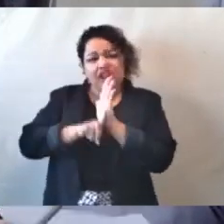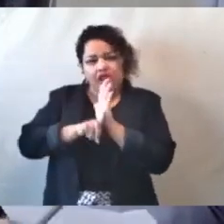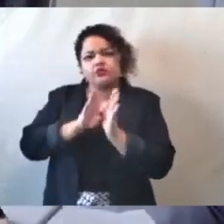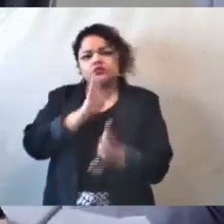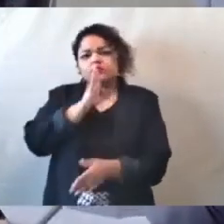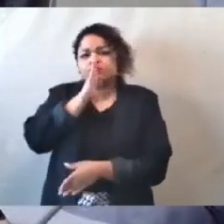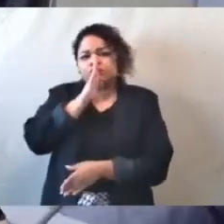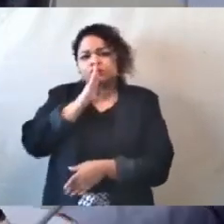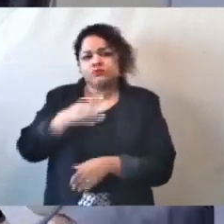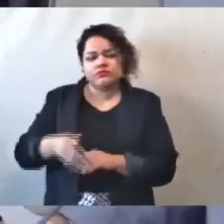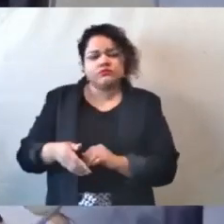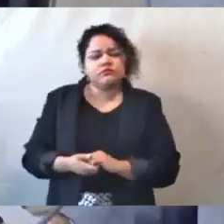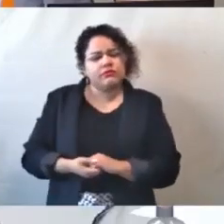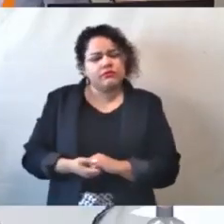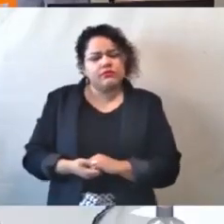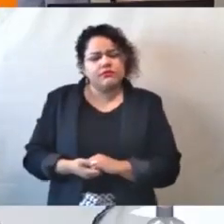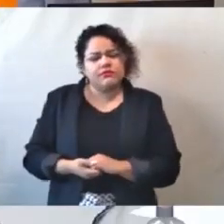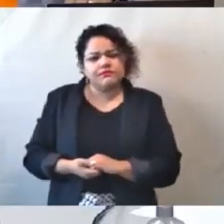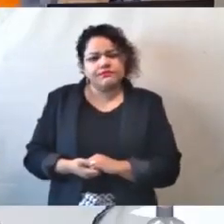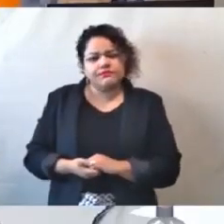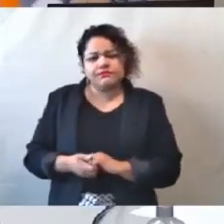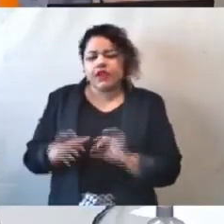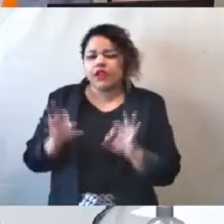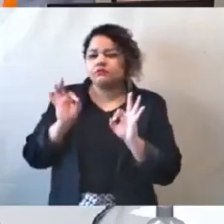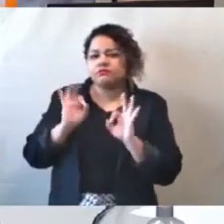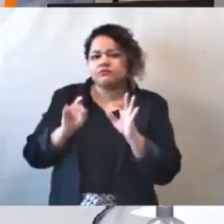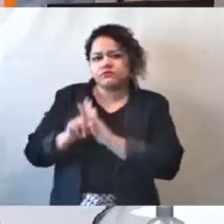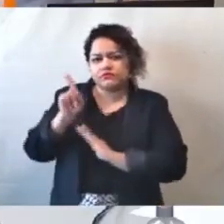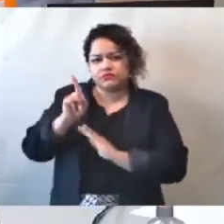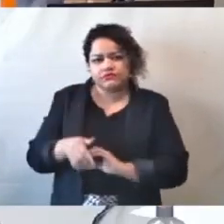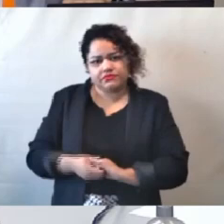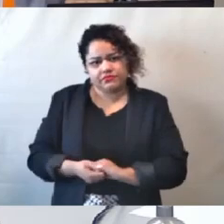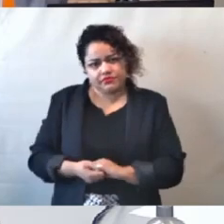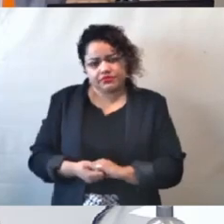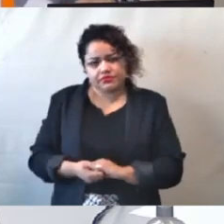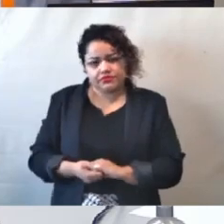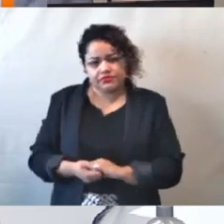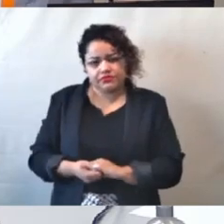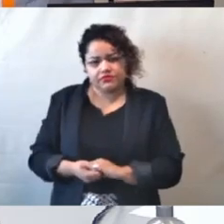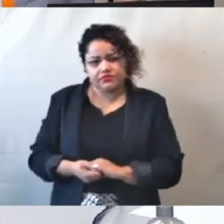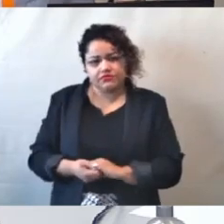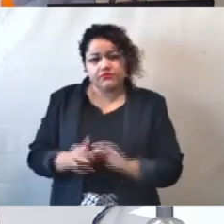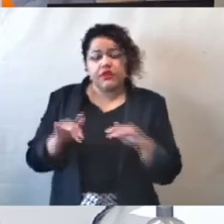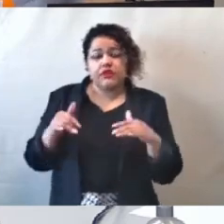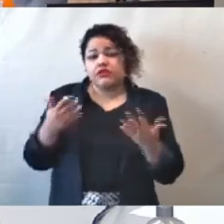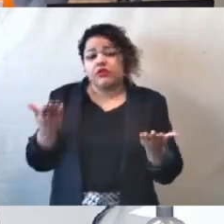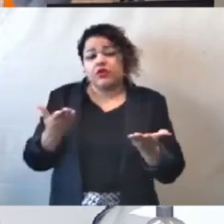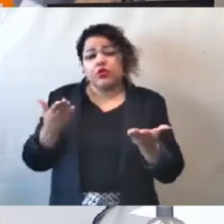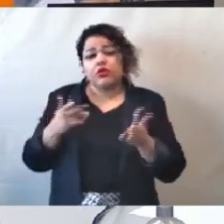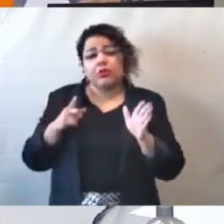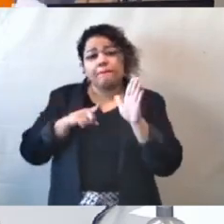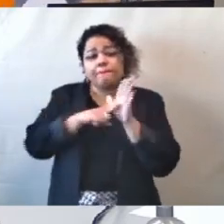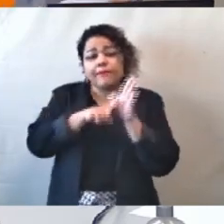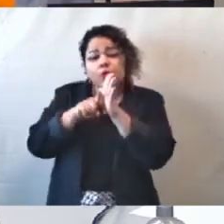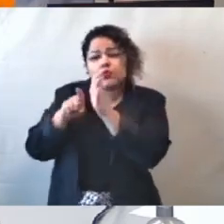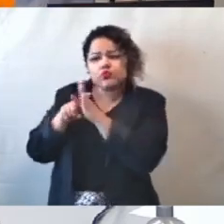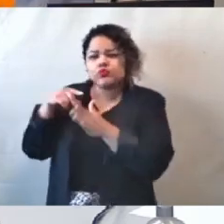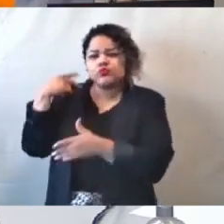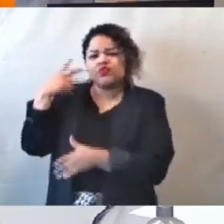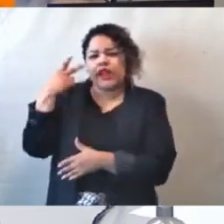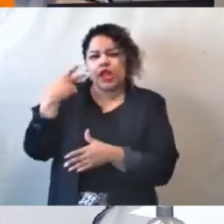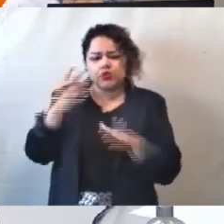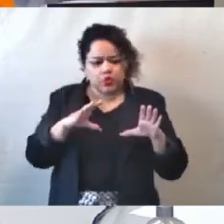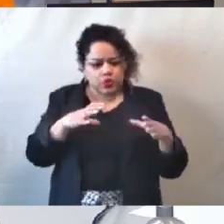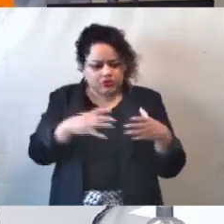silêncio. Sem mais perguntas, presidente. Eu indago aos demais vereadores da comissão, se mais alguém